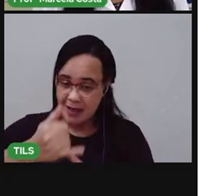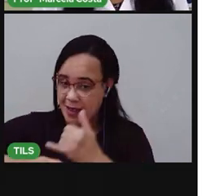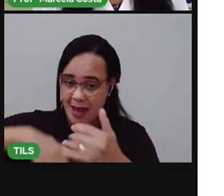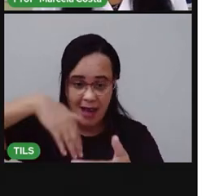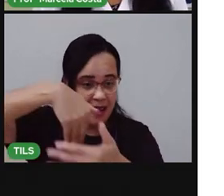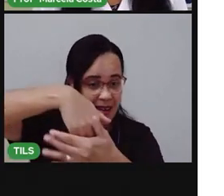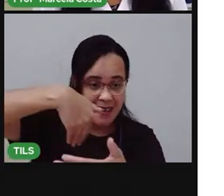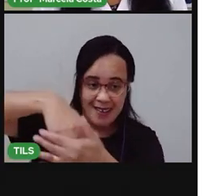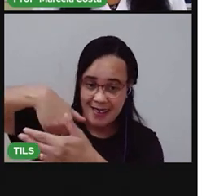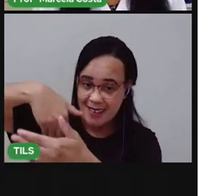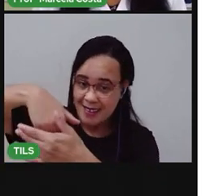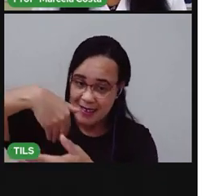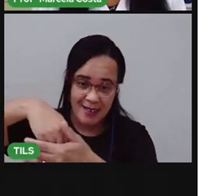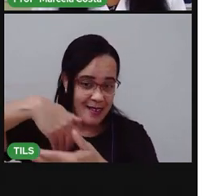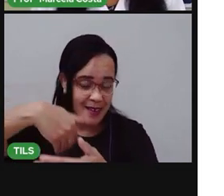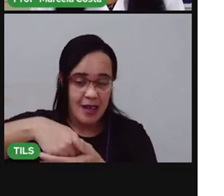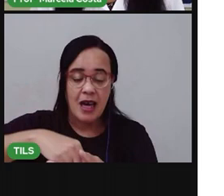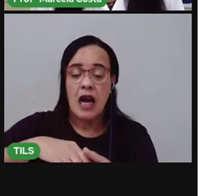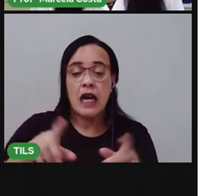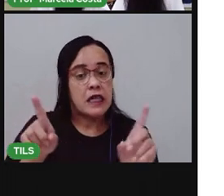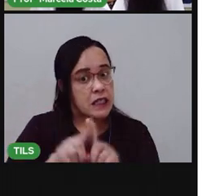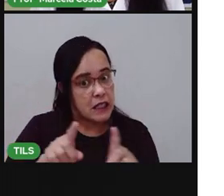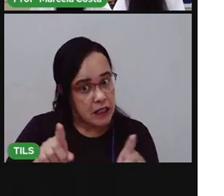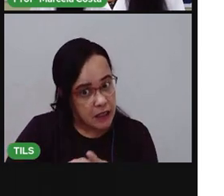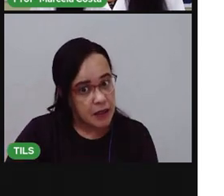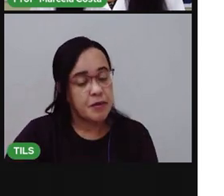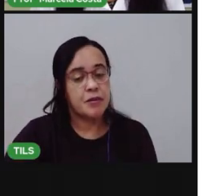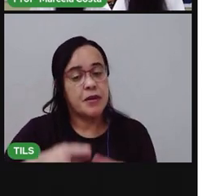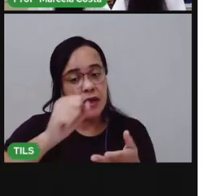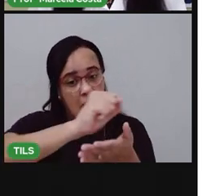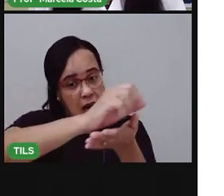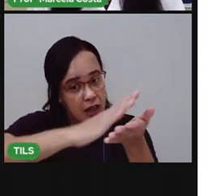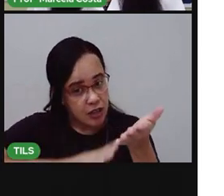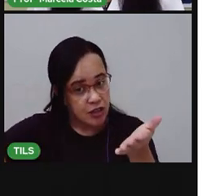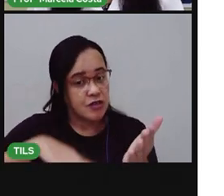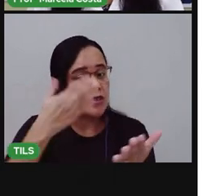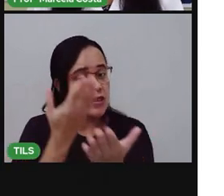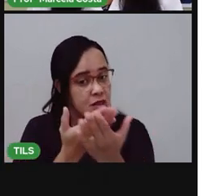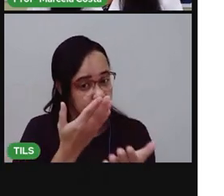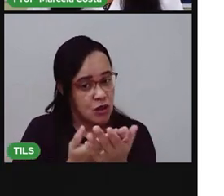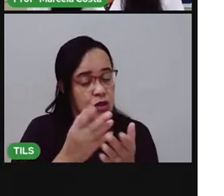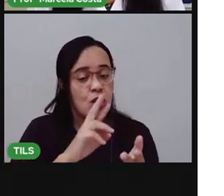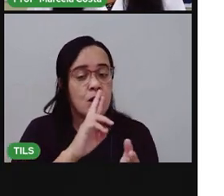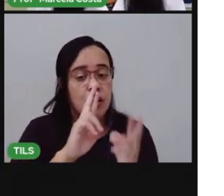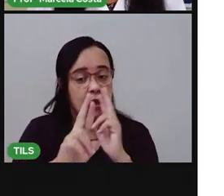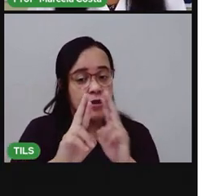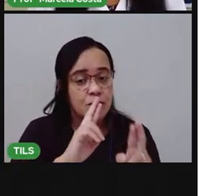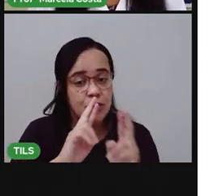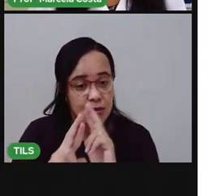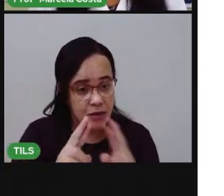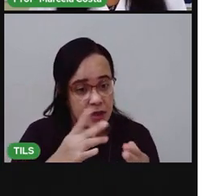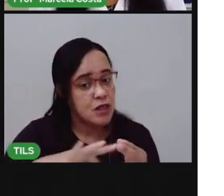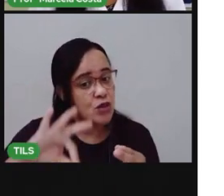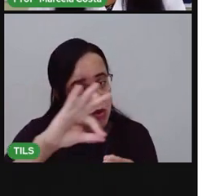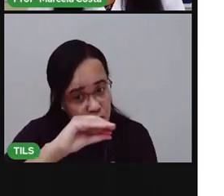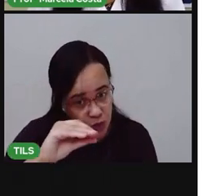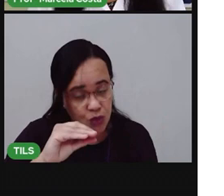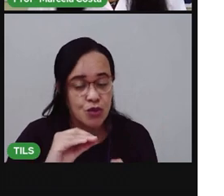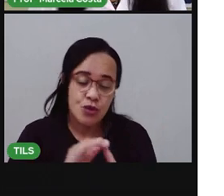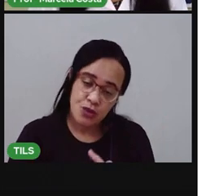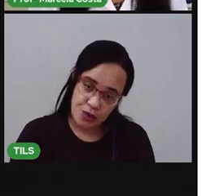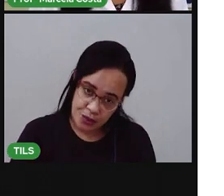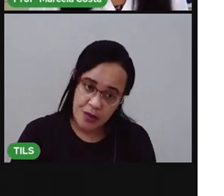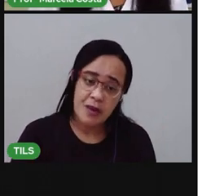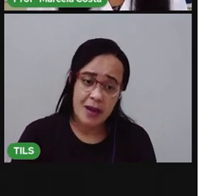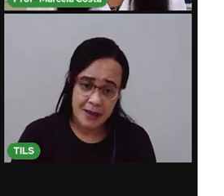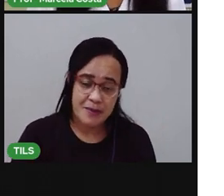realiza as atividades escolares. São exemplos que podem